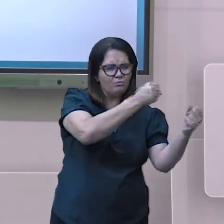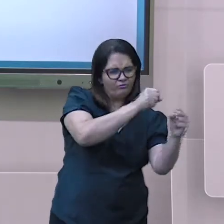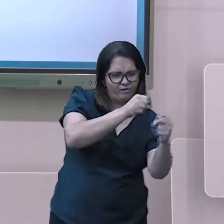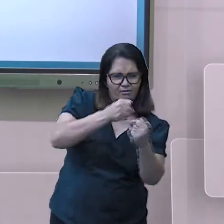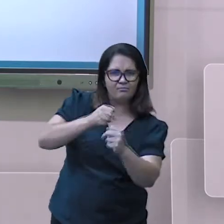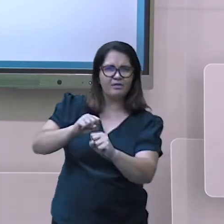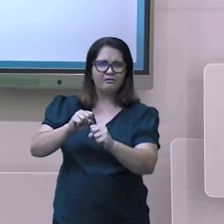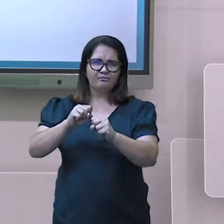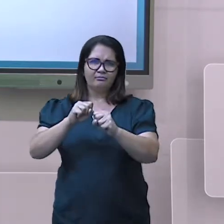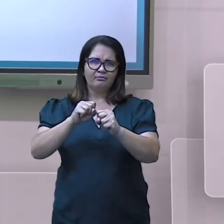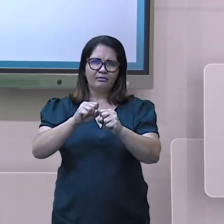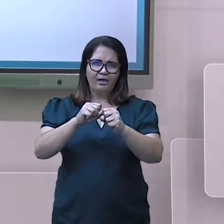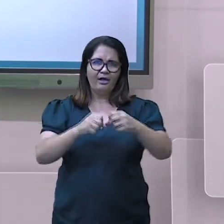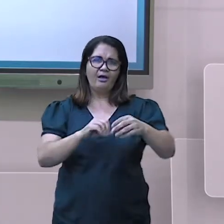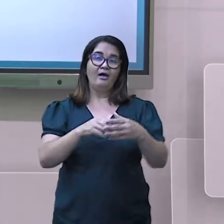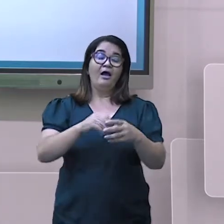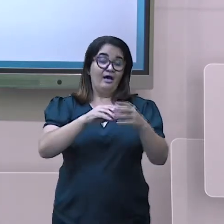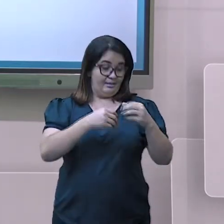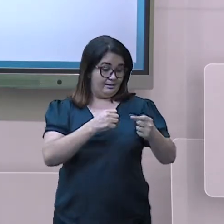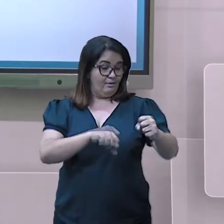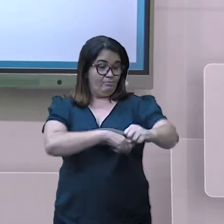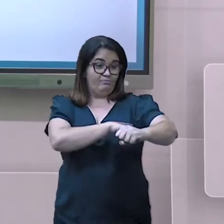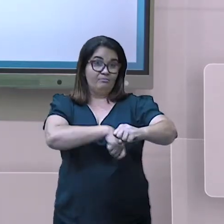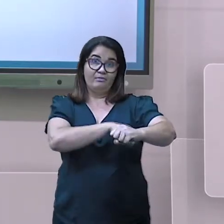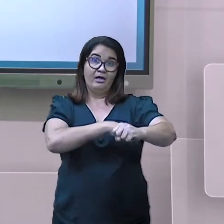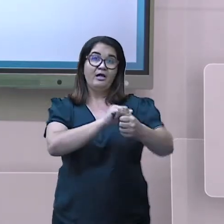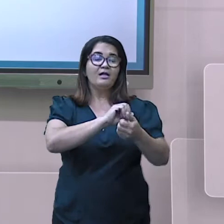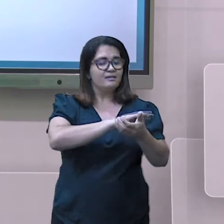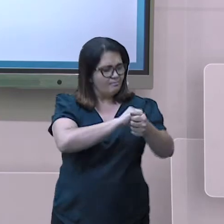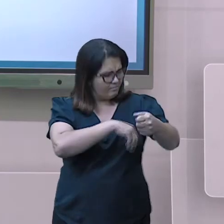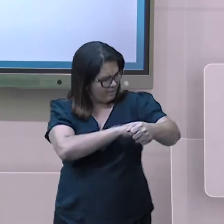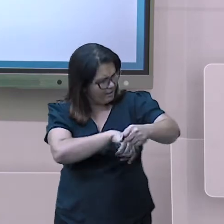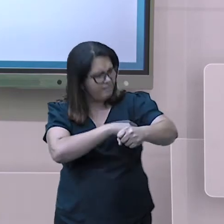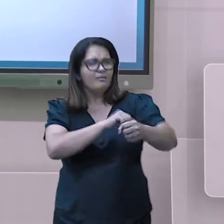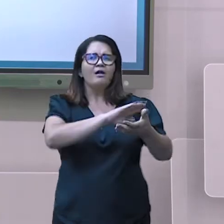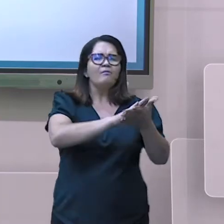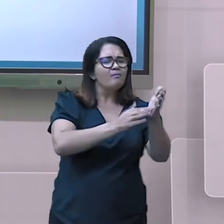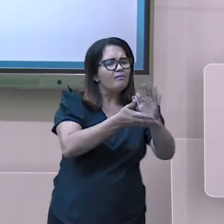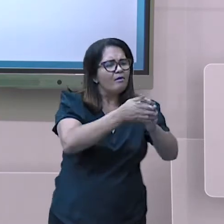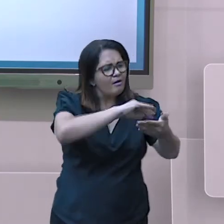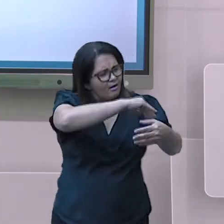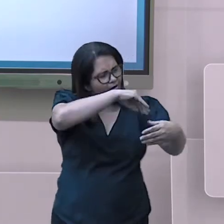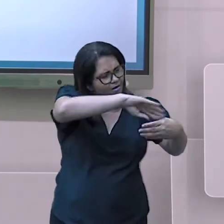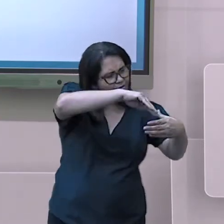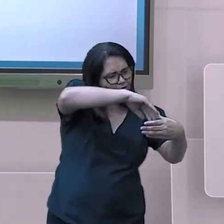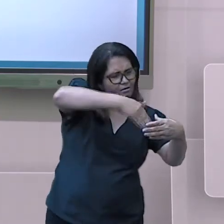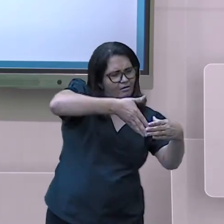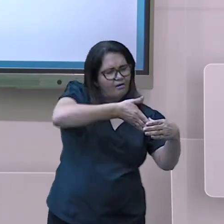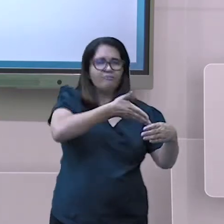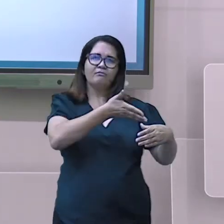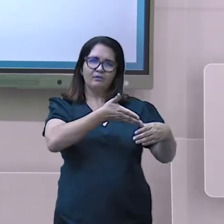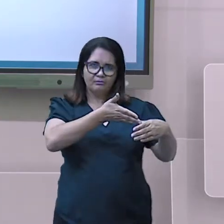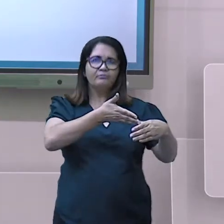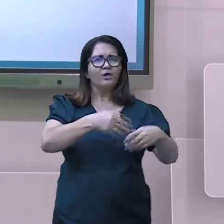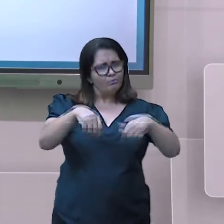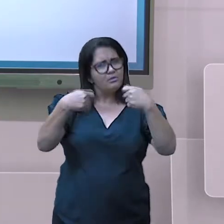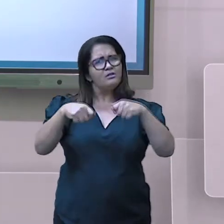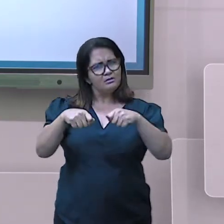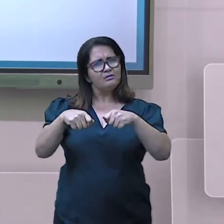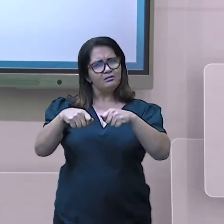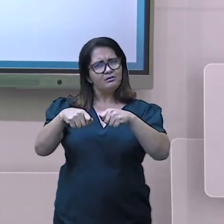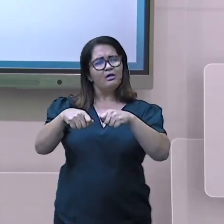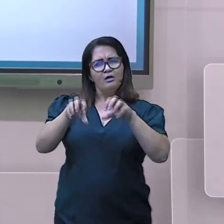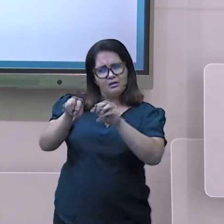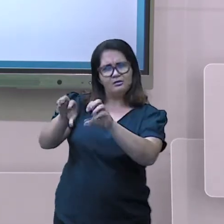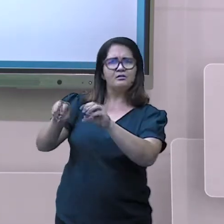presente. Não só na vida do seu filho, mas também na sua vida. Porque os filhos